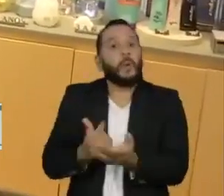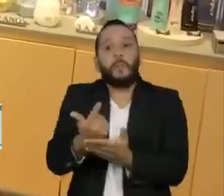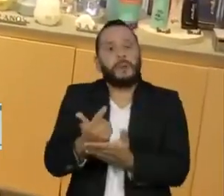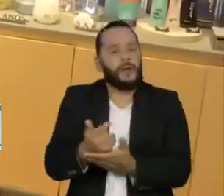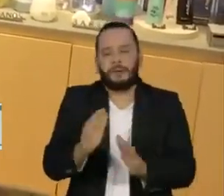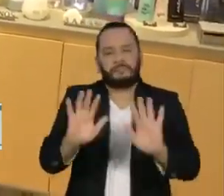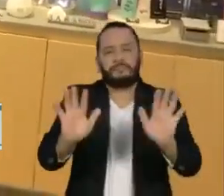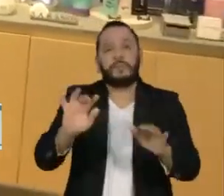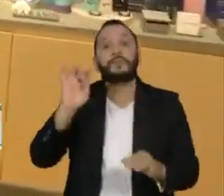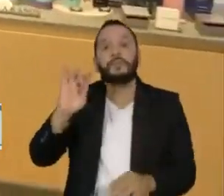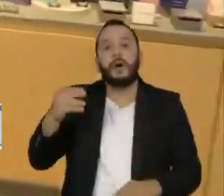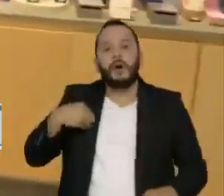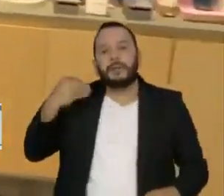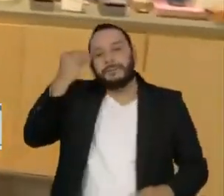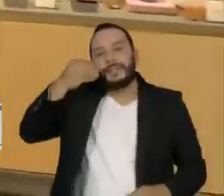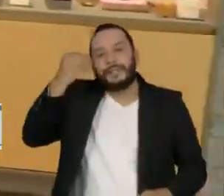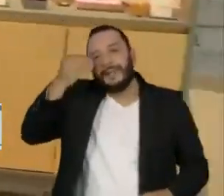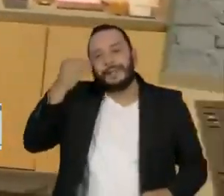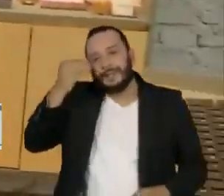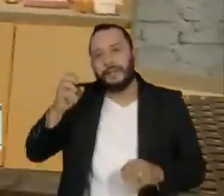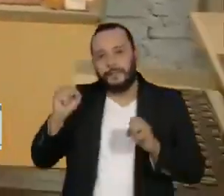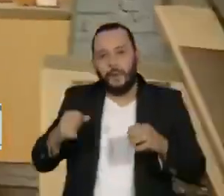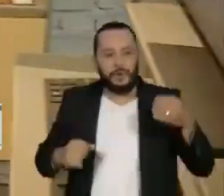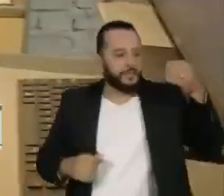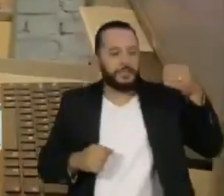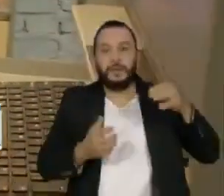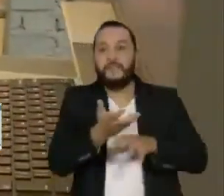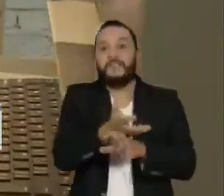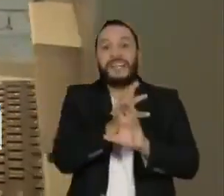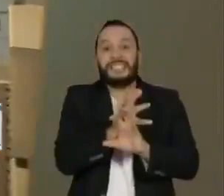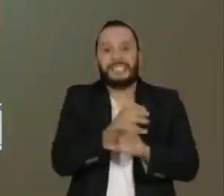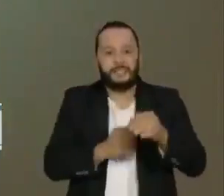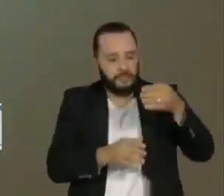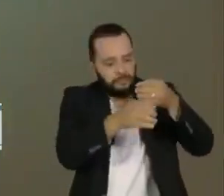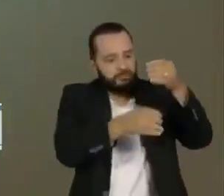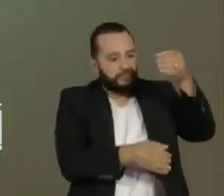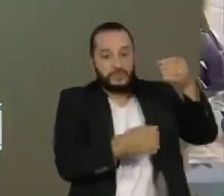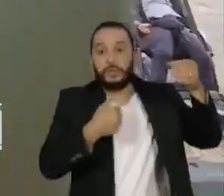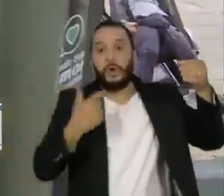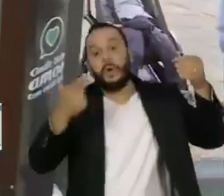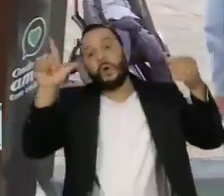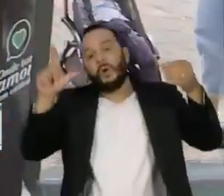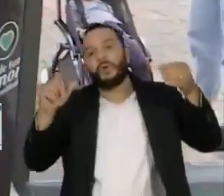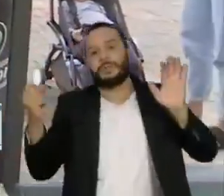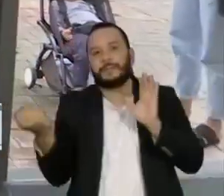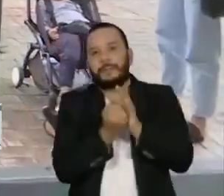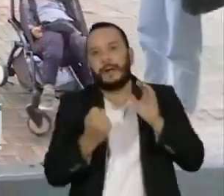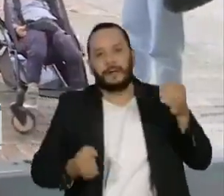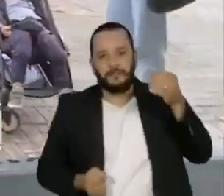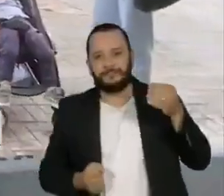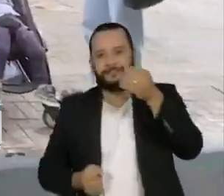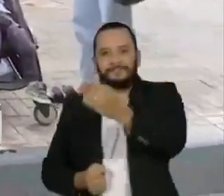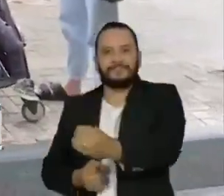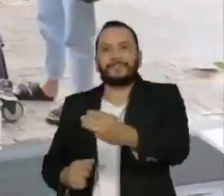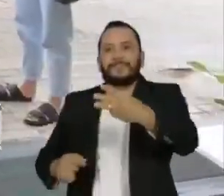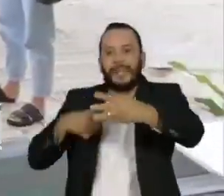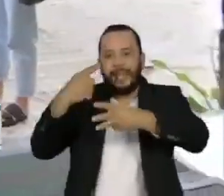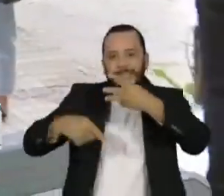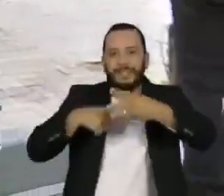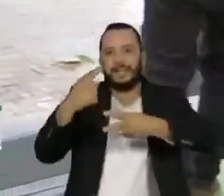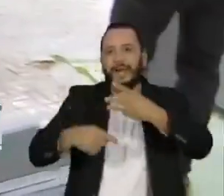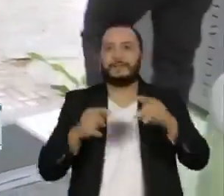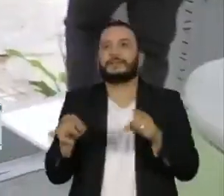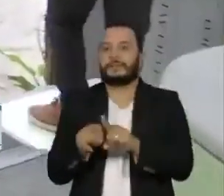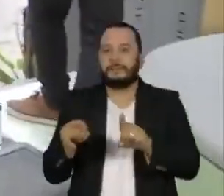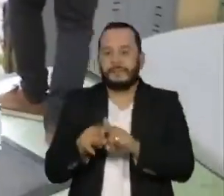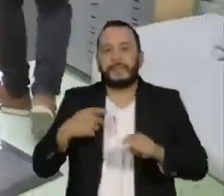experiência. Pode trazer embalagens vazias, inclusive de outras marcas, para serem recicladas. Pode trazer